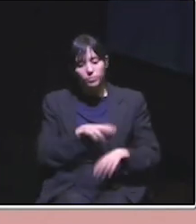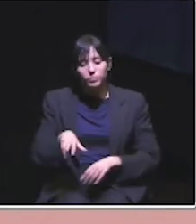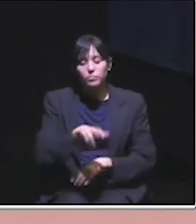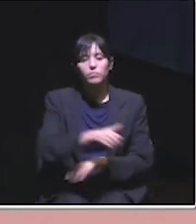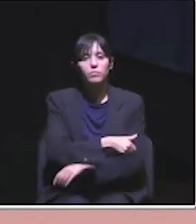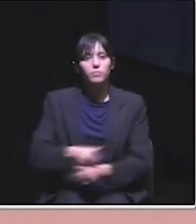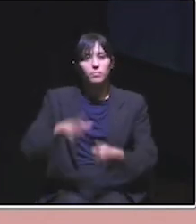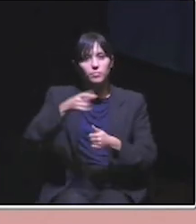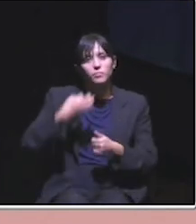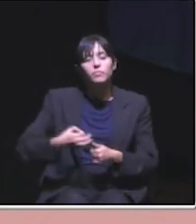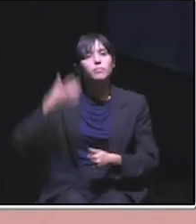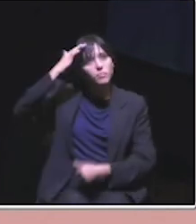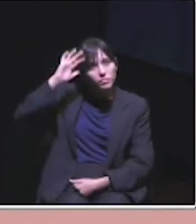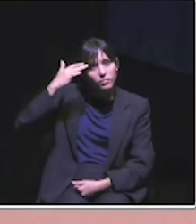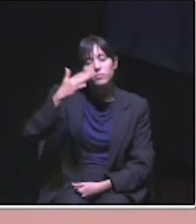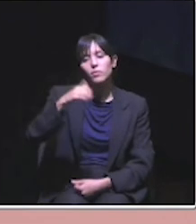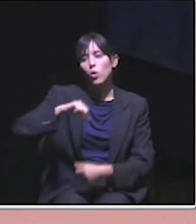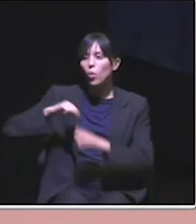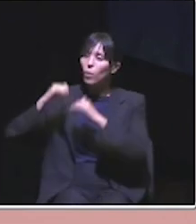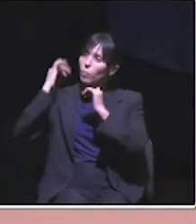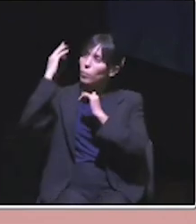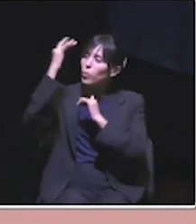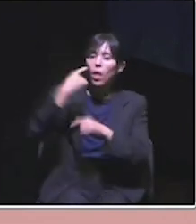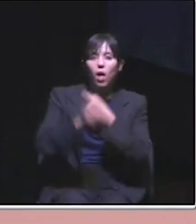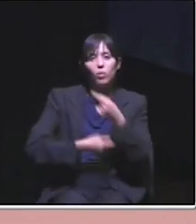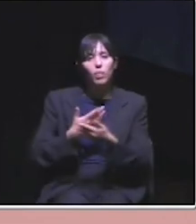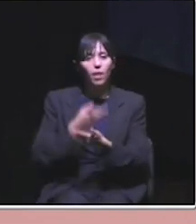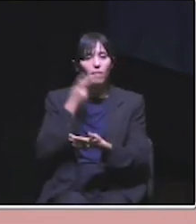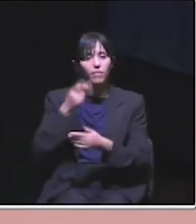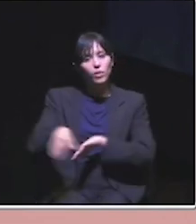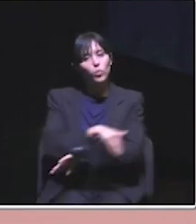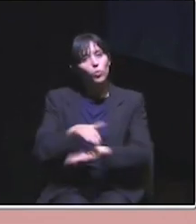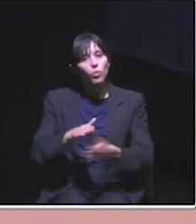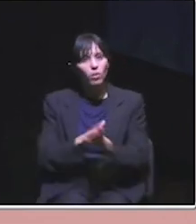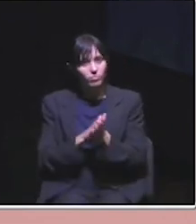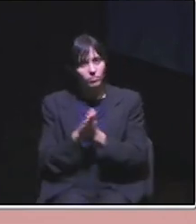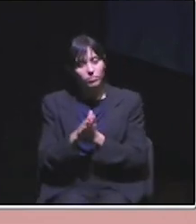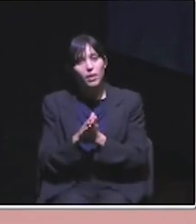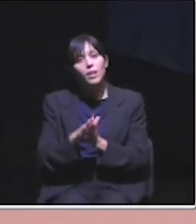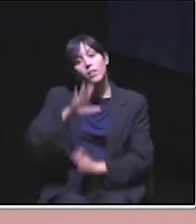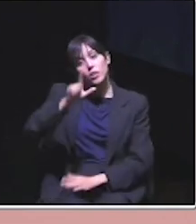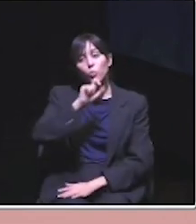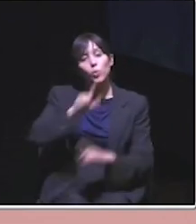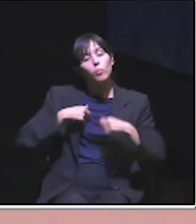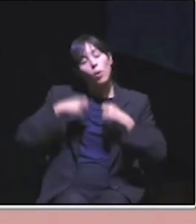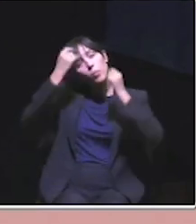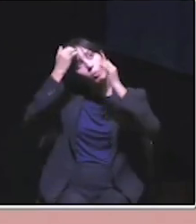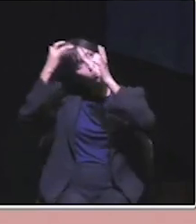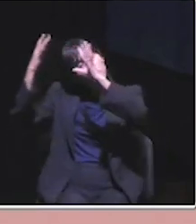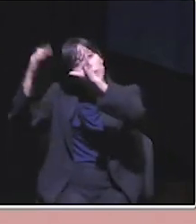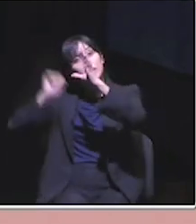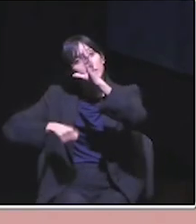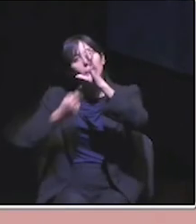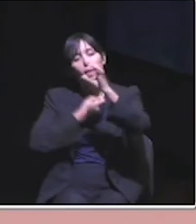Lisboa sempre à sombra de árvores ou de outras plantas, em caminhos com vida de rua. Lisboa pode ser o que imaginamos, sim, mas então é